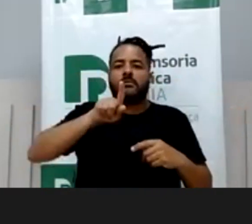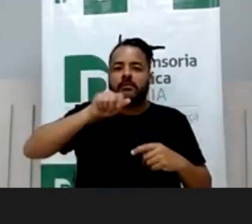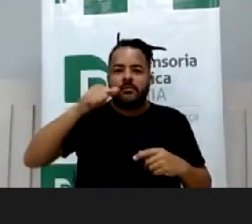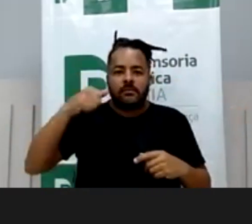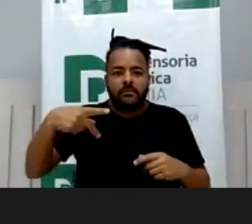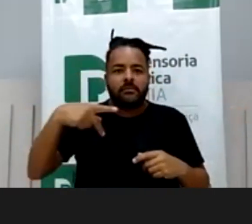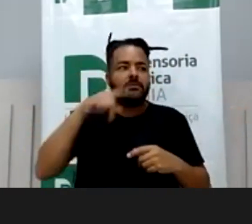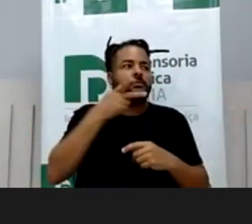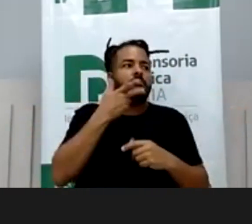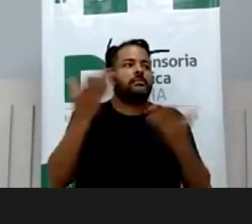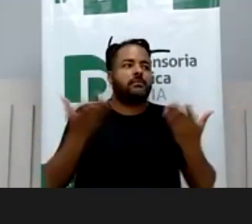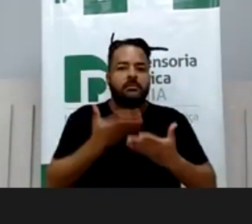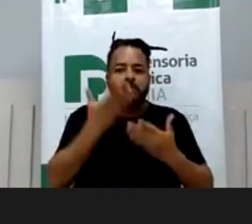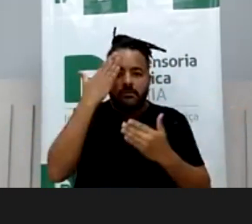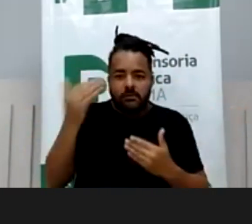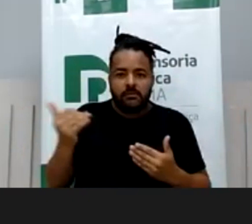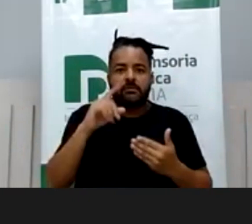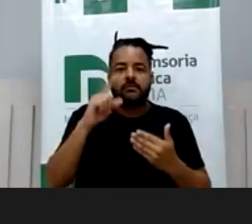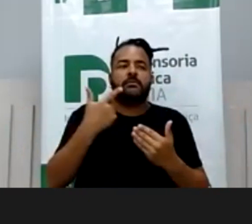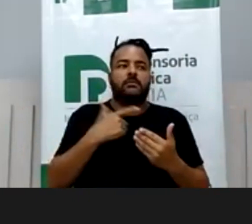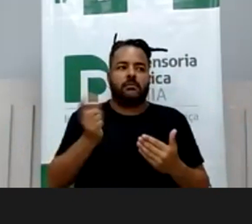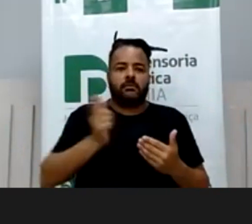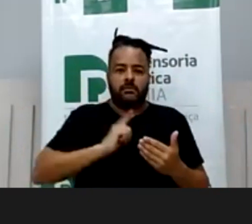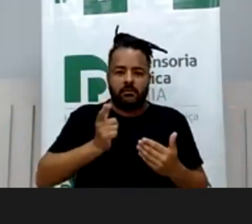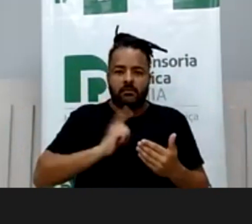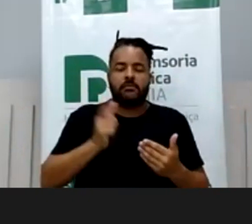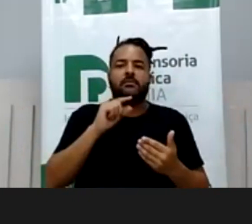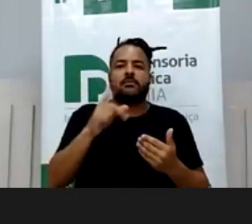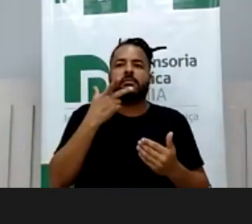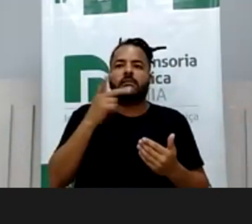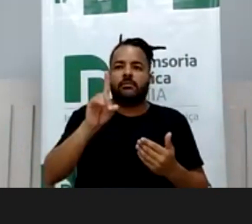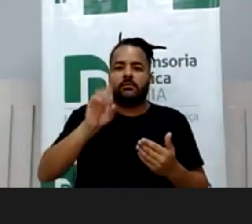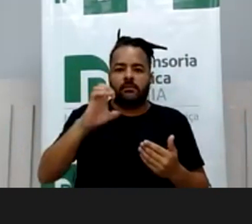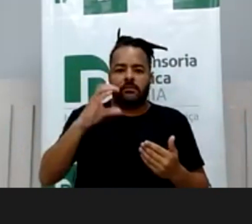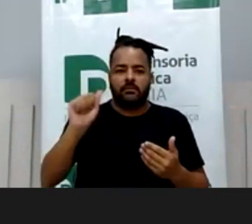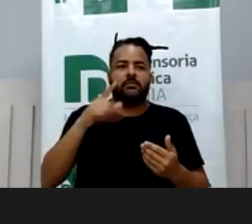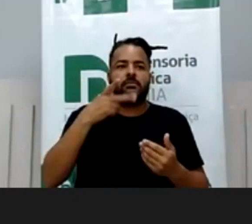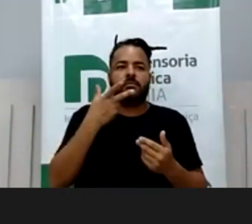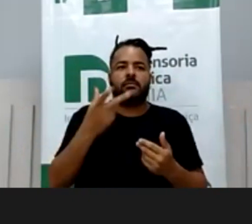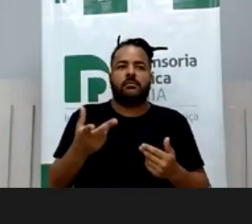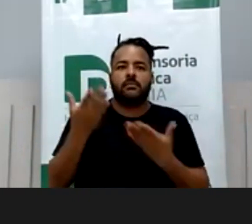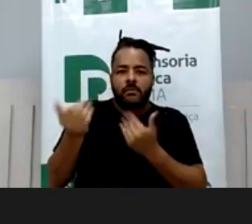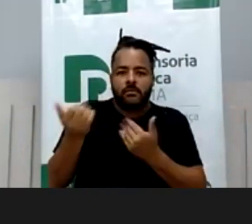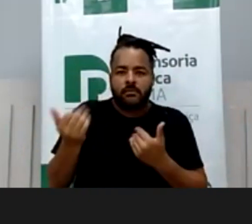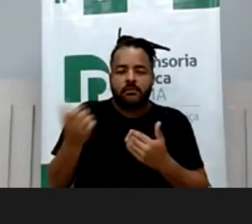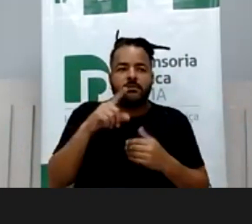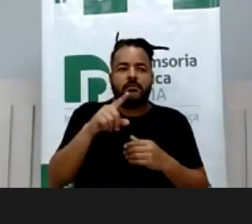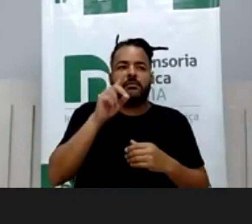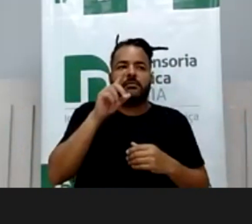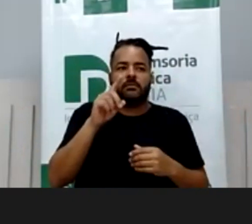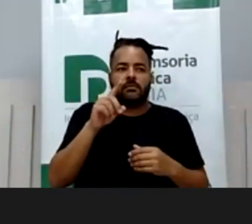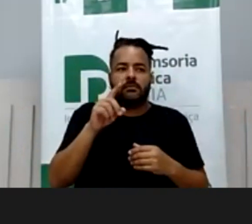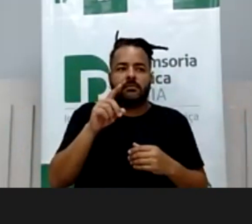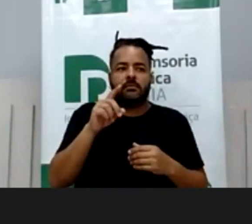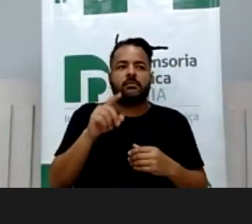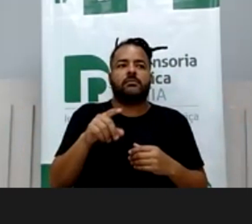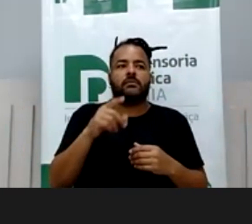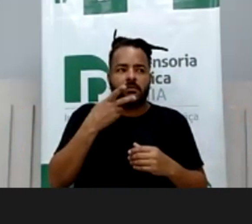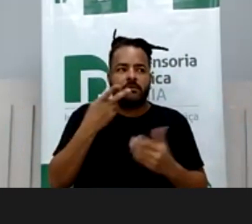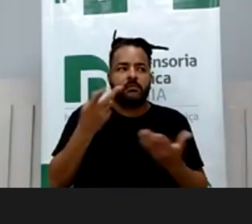além do que isso. Temos casos que estão sendo acopiados pela DERCA, onde o adolescente está realmente, inclusive,